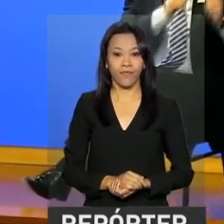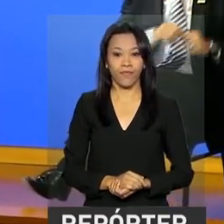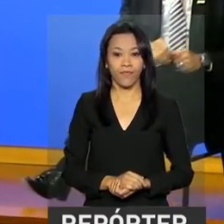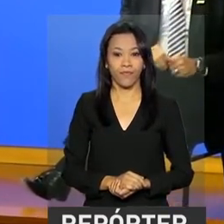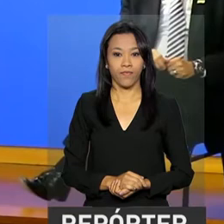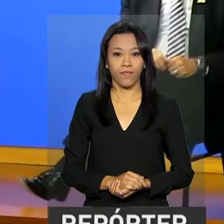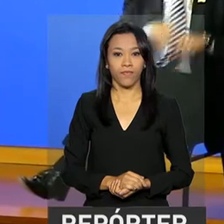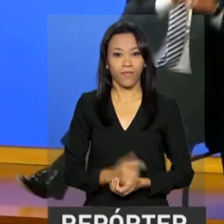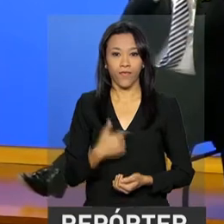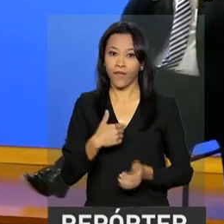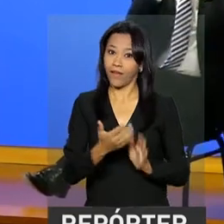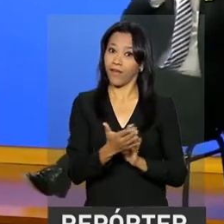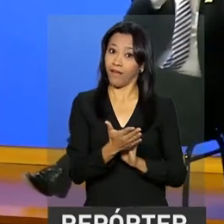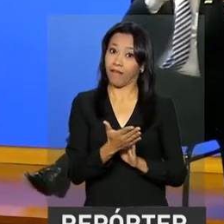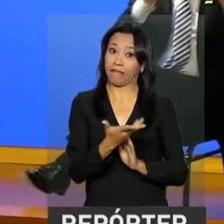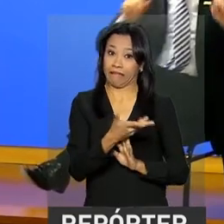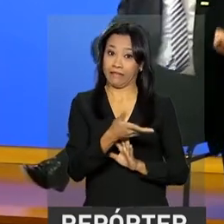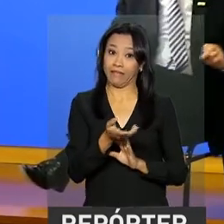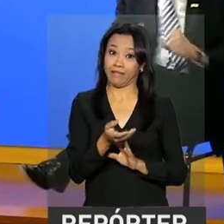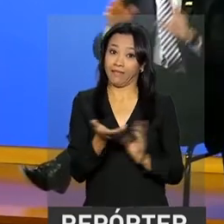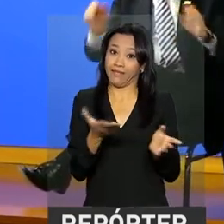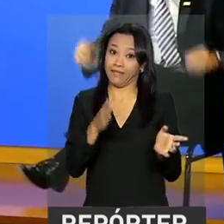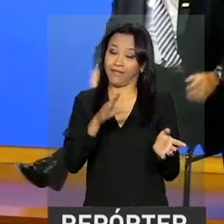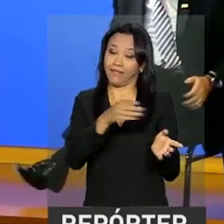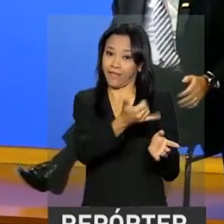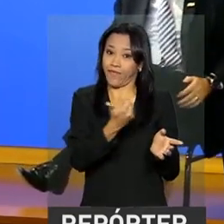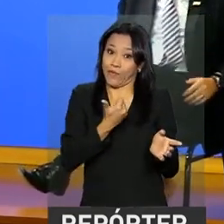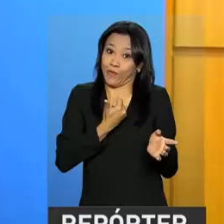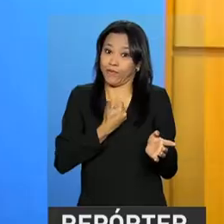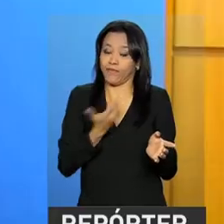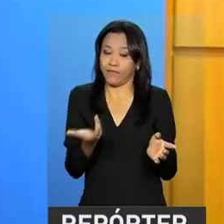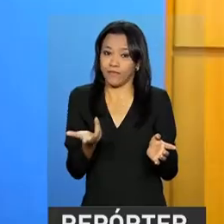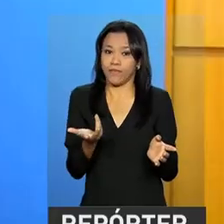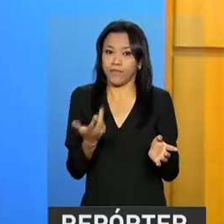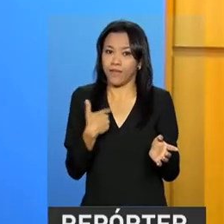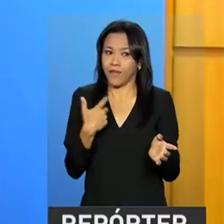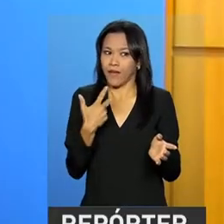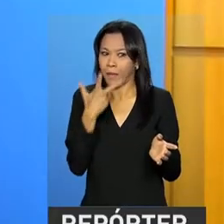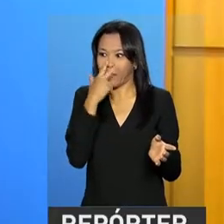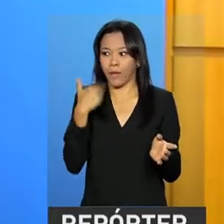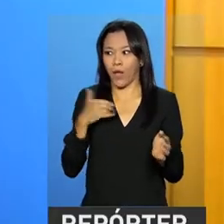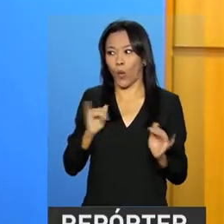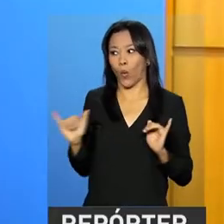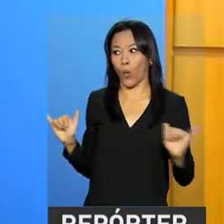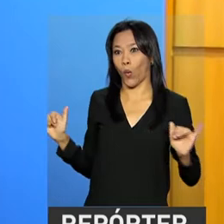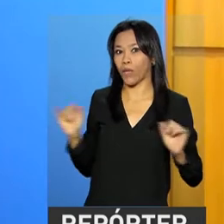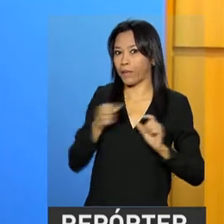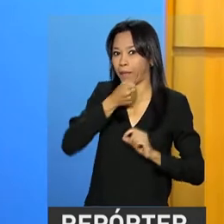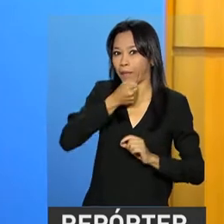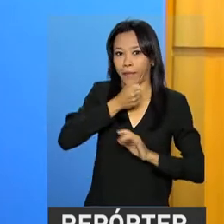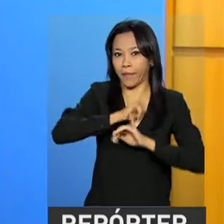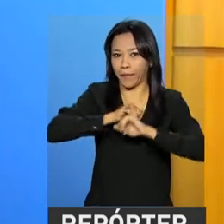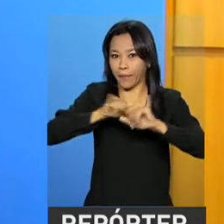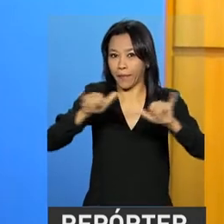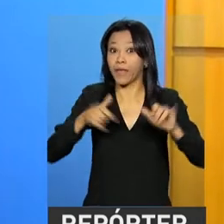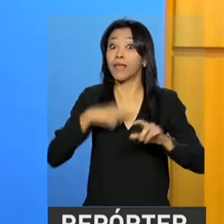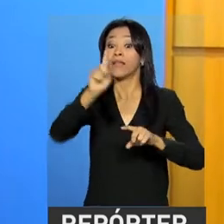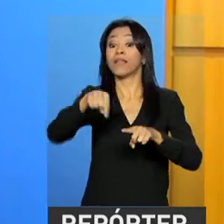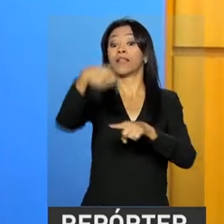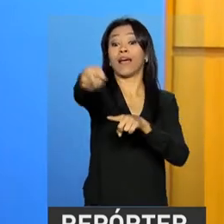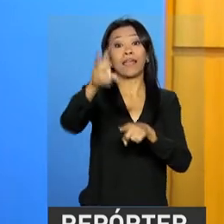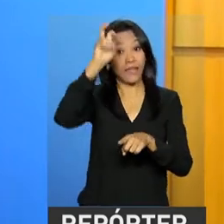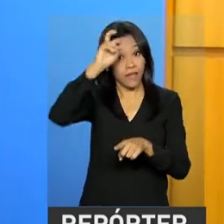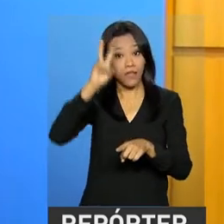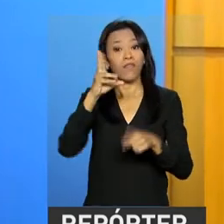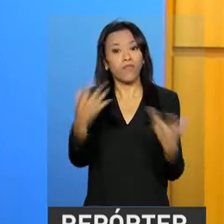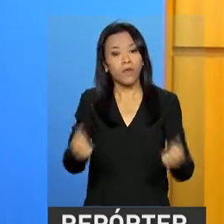É uma homenagem ao Secov. Mas faz de conta que nem ouviu, ninguém conta para a imprensa. Que na quinta-feira nós